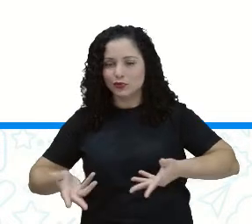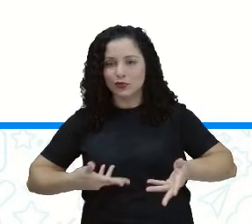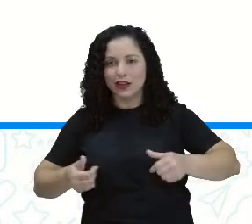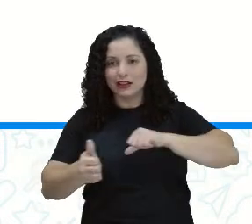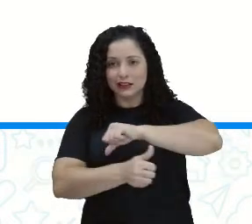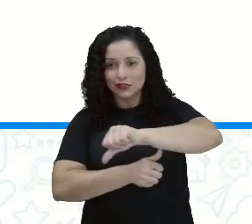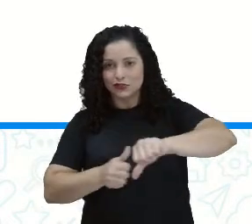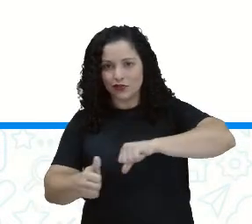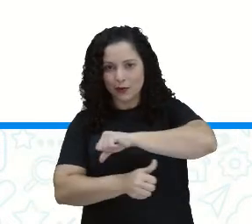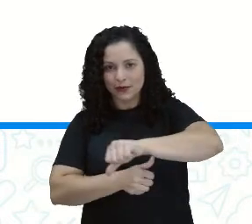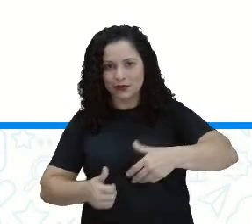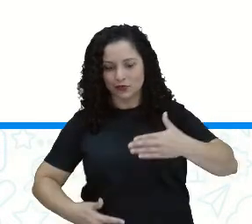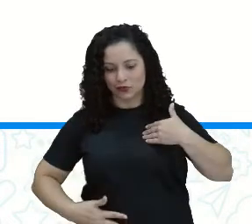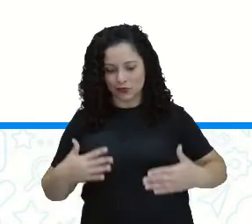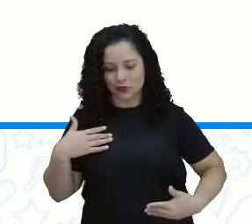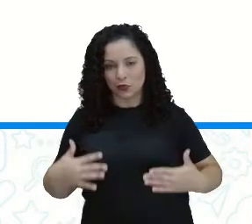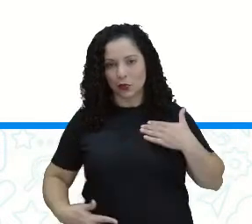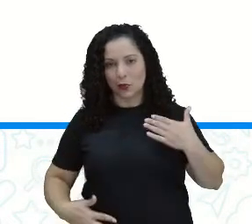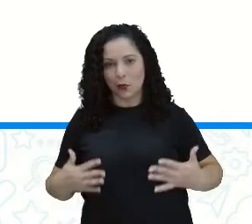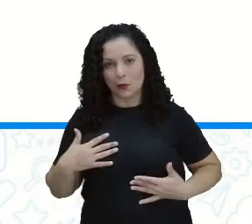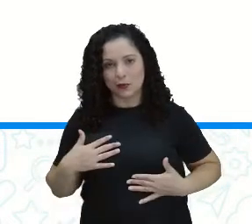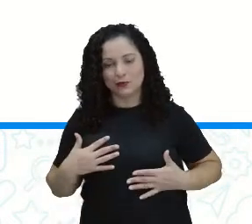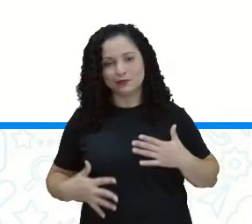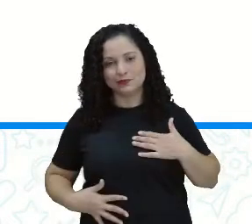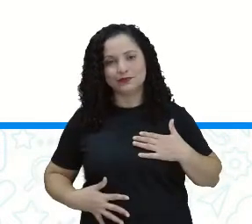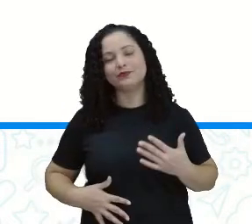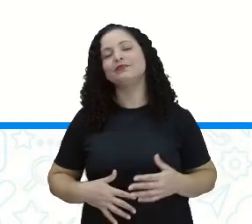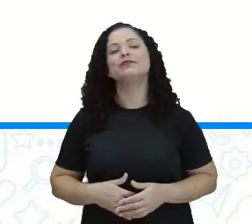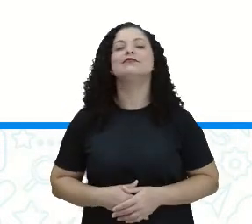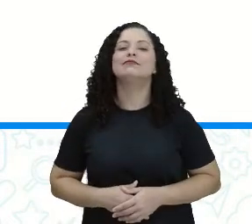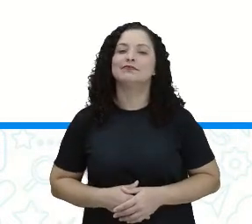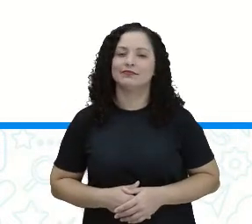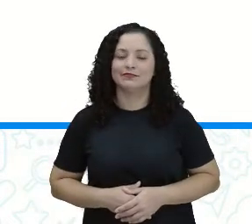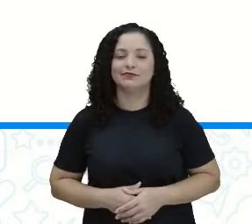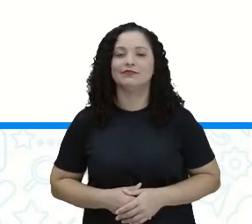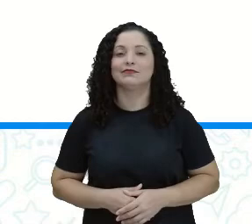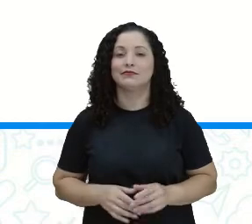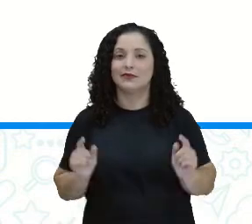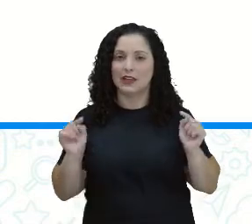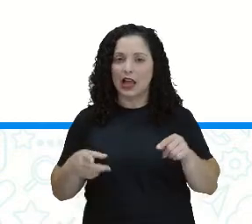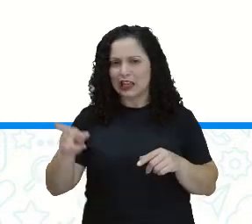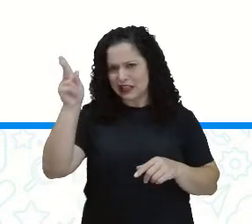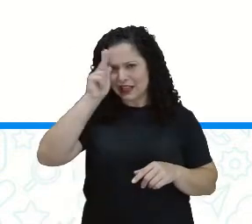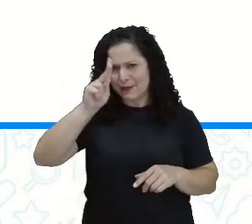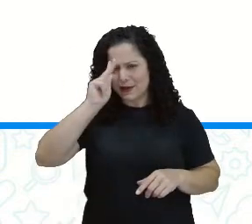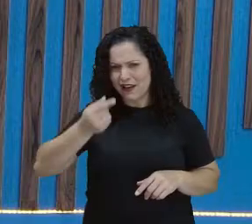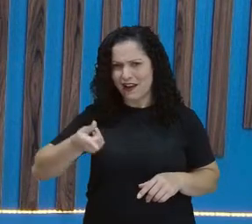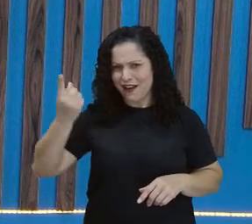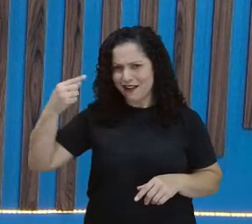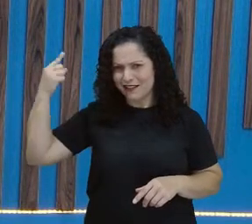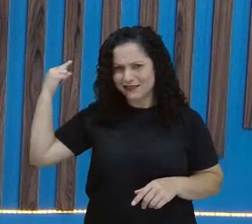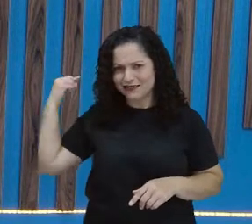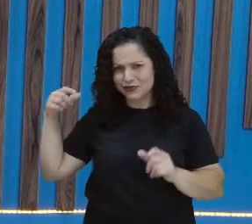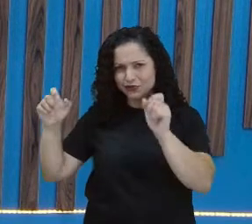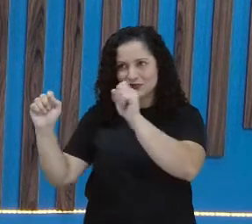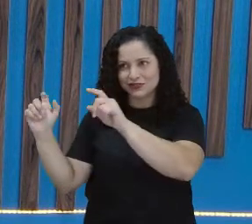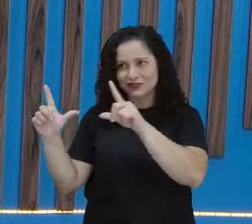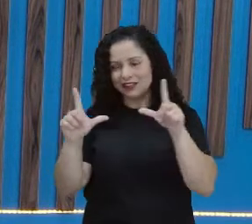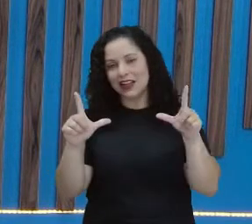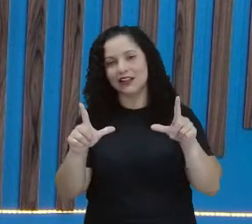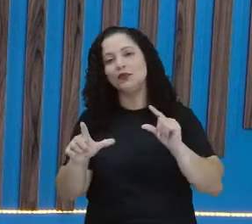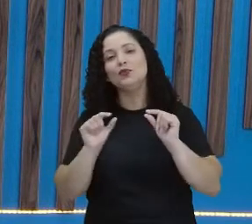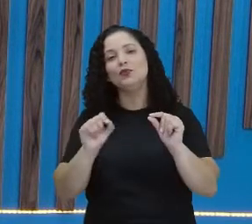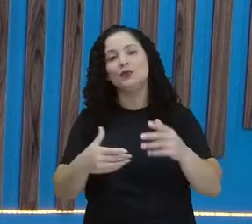transformações físicas. Lá, lembra lá do início do slide, o